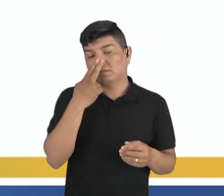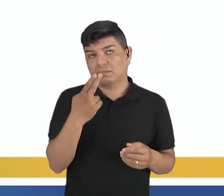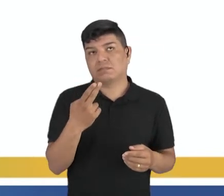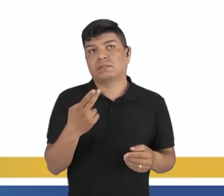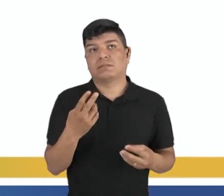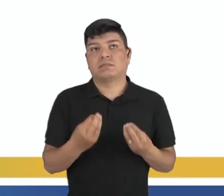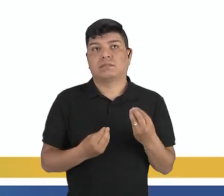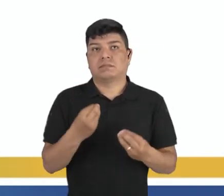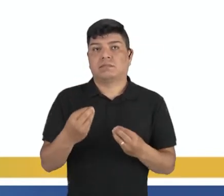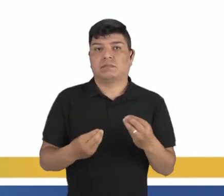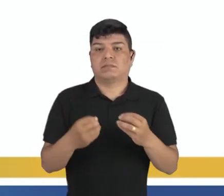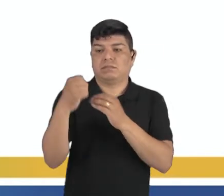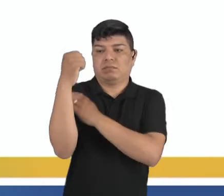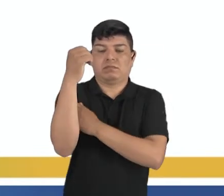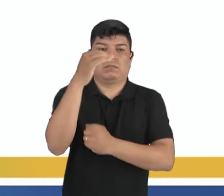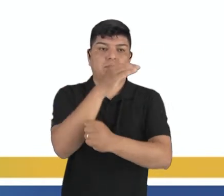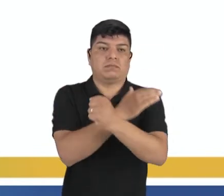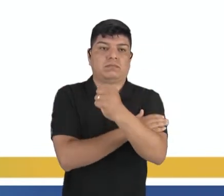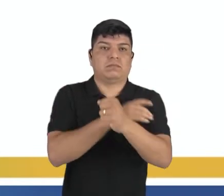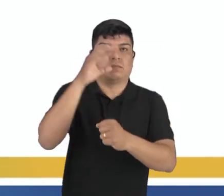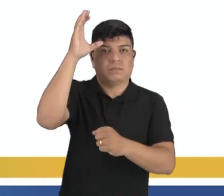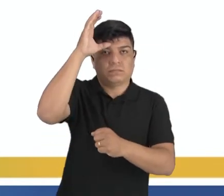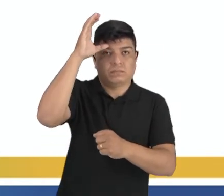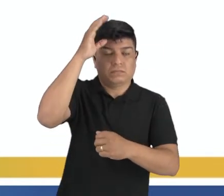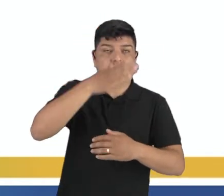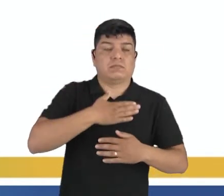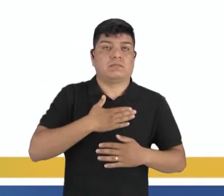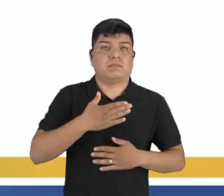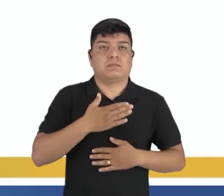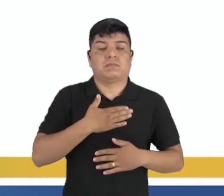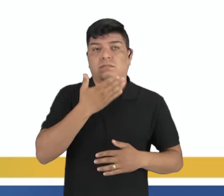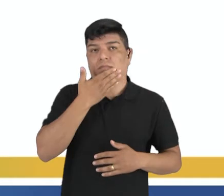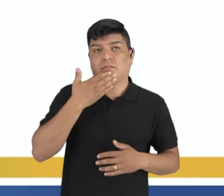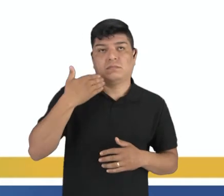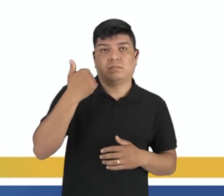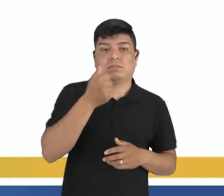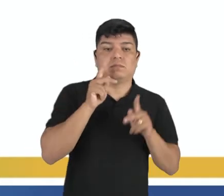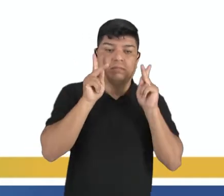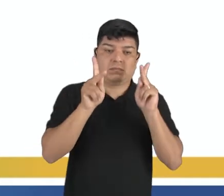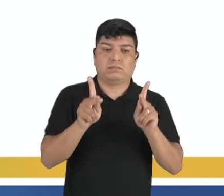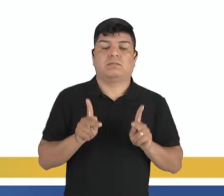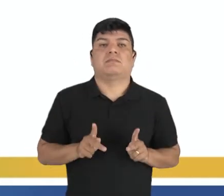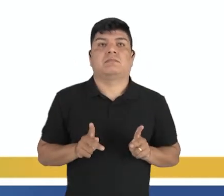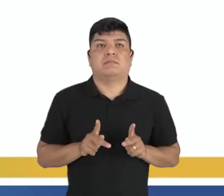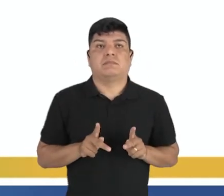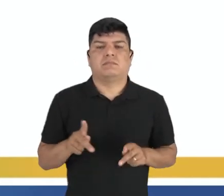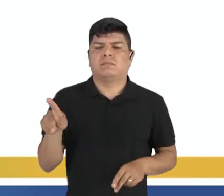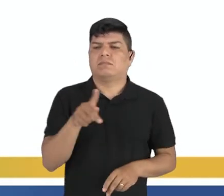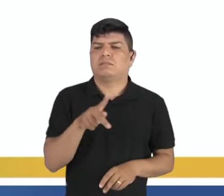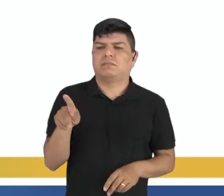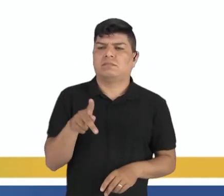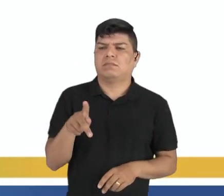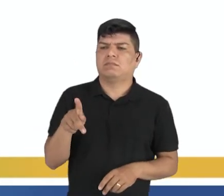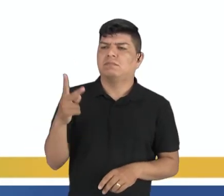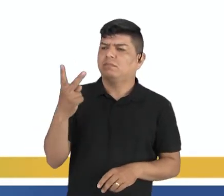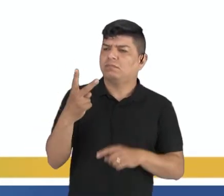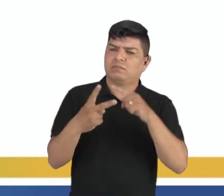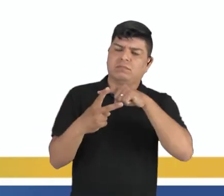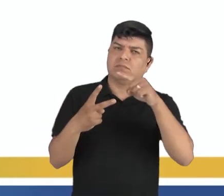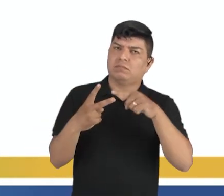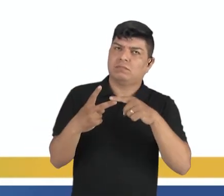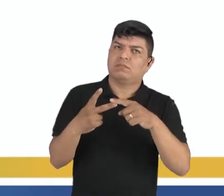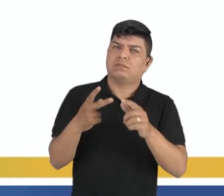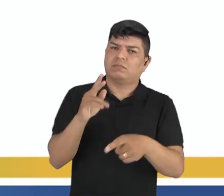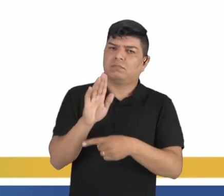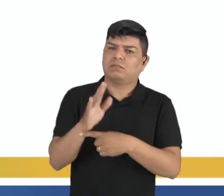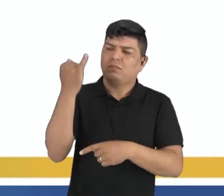como aumento de força e de consciência corporal e melhora da postura. Professor, Pilates, ioga, ajuda também